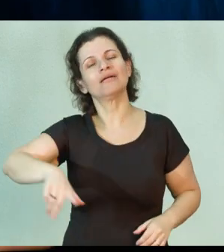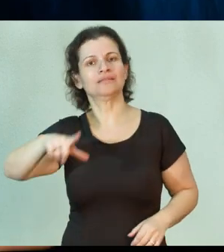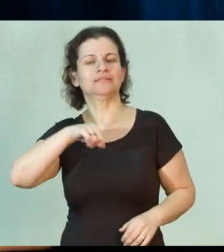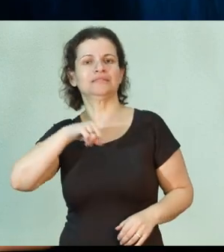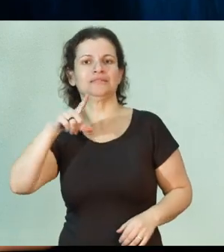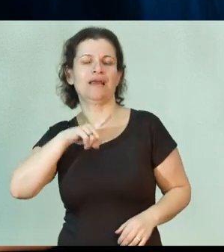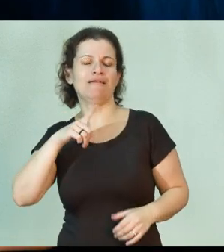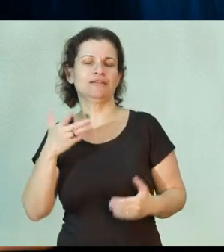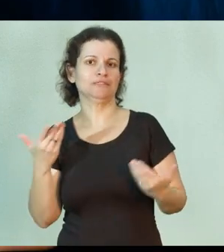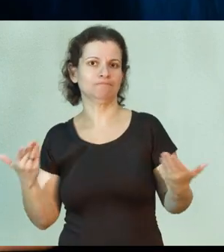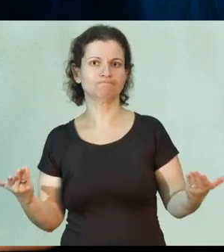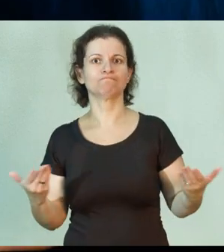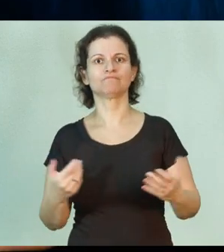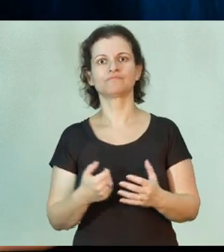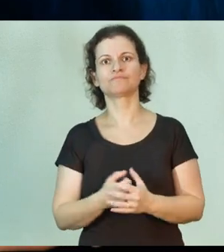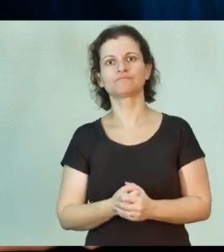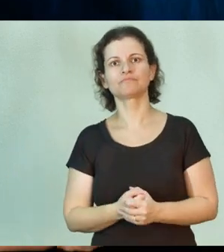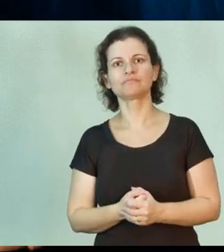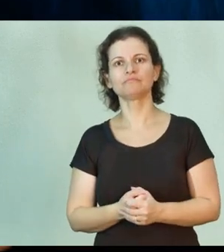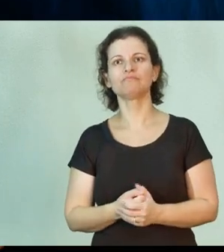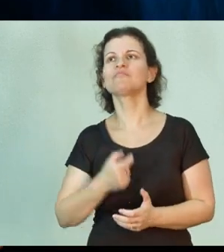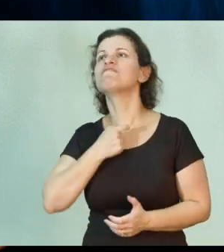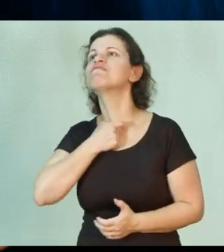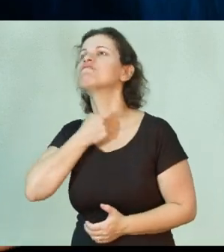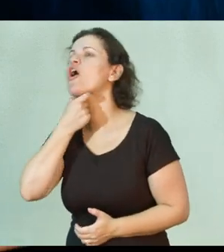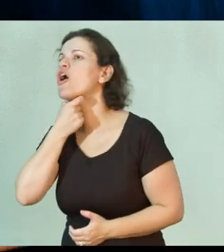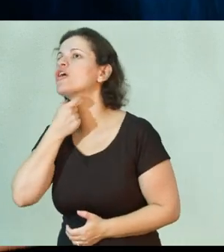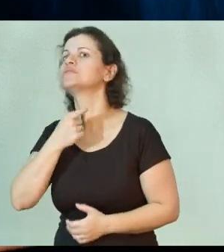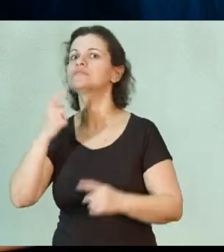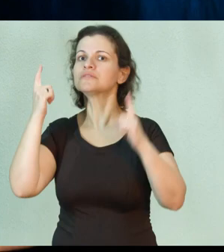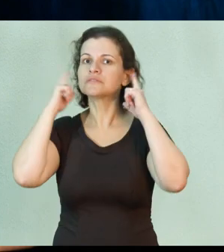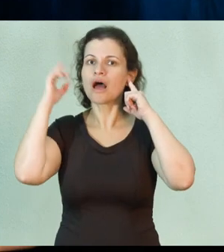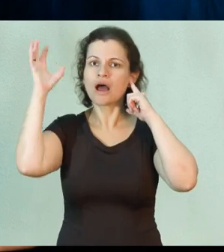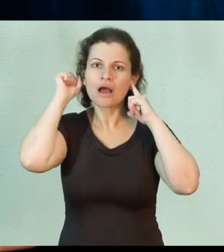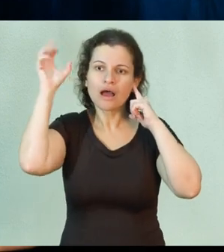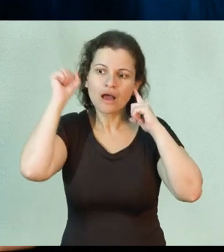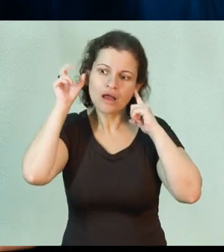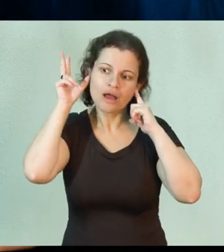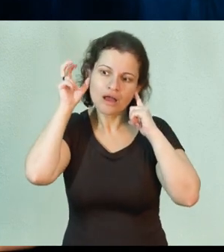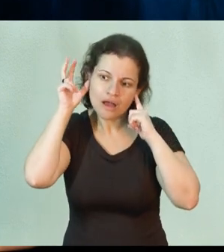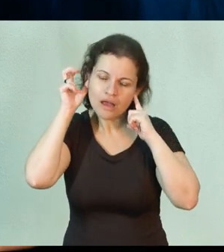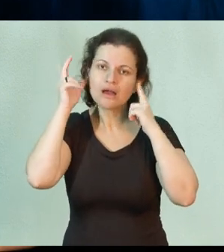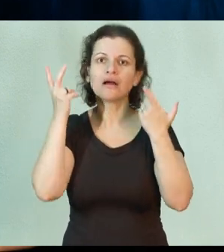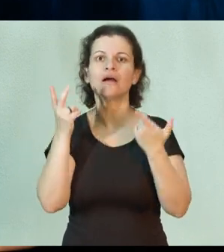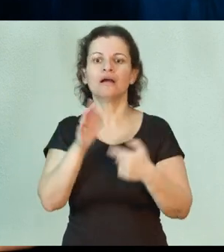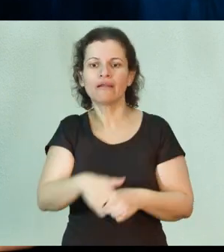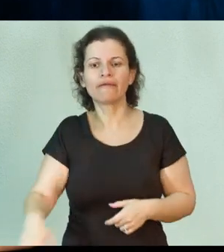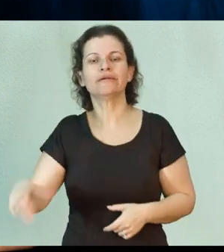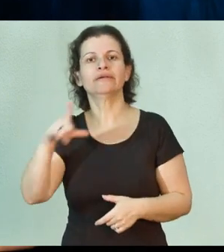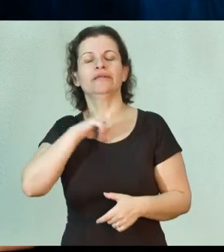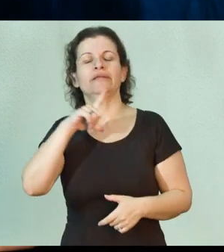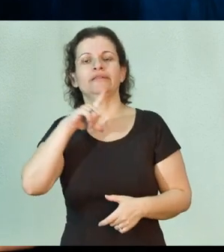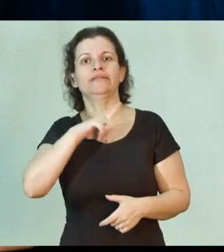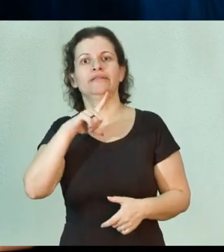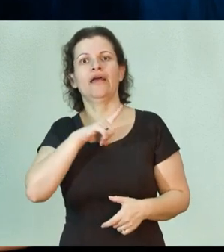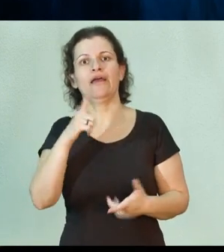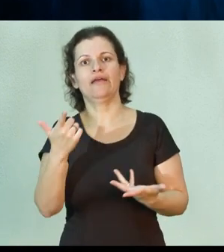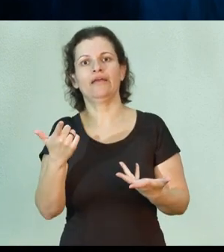desde voz à parte de audição, desde crianças que têm